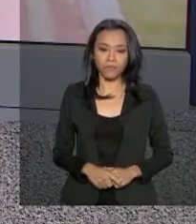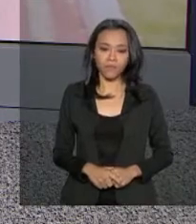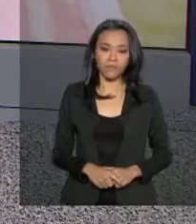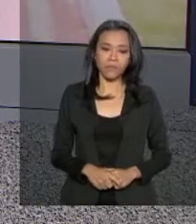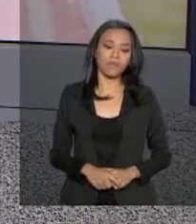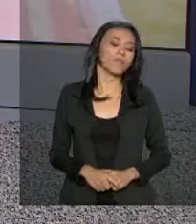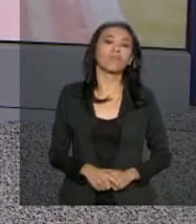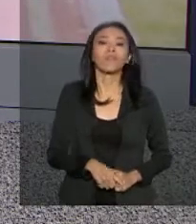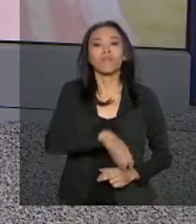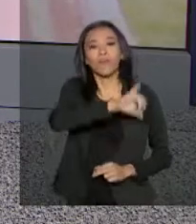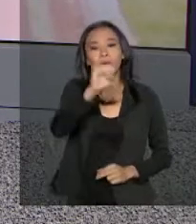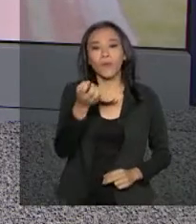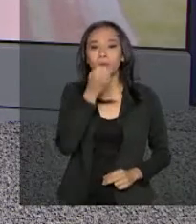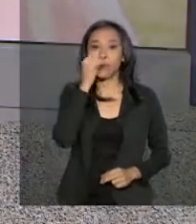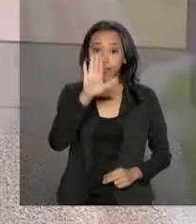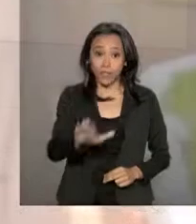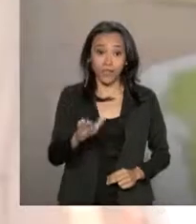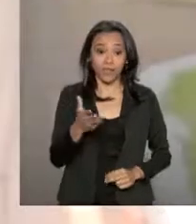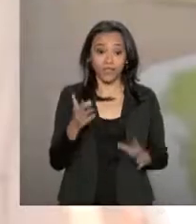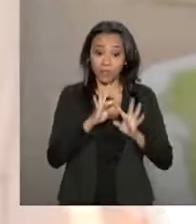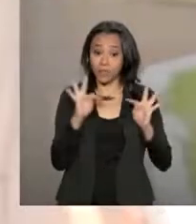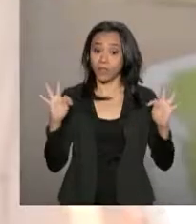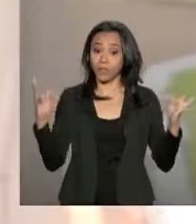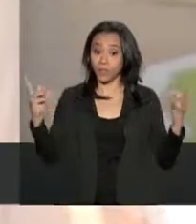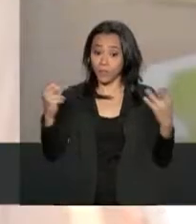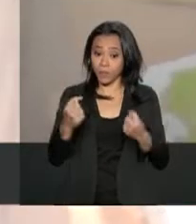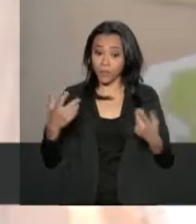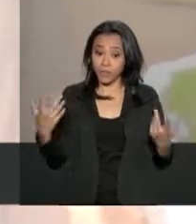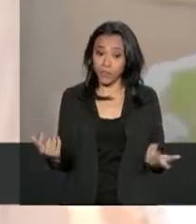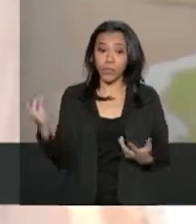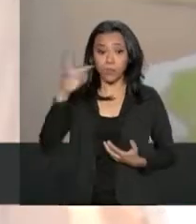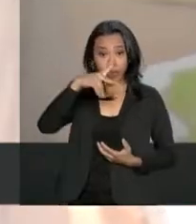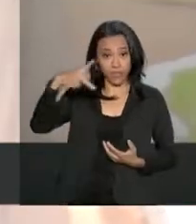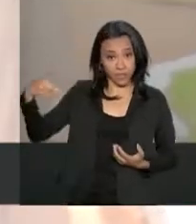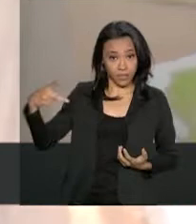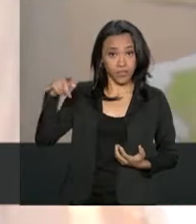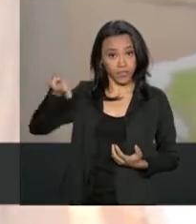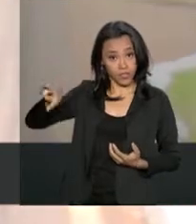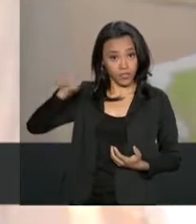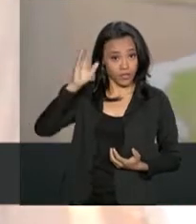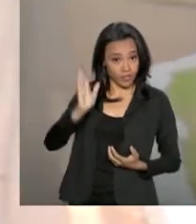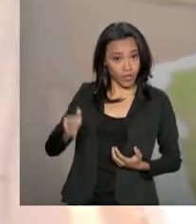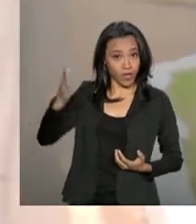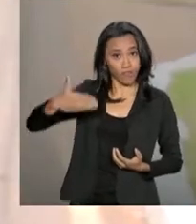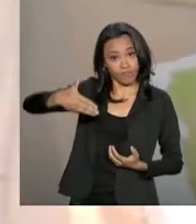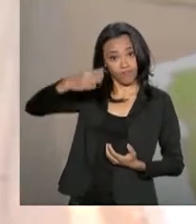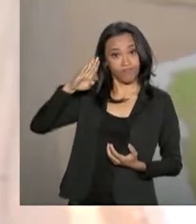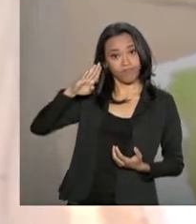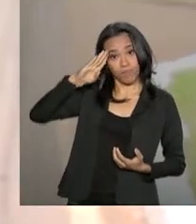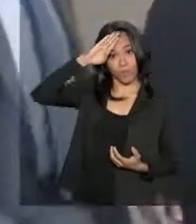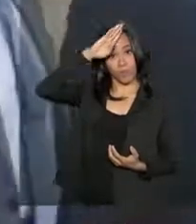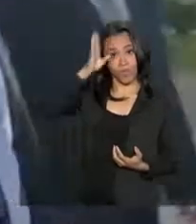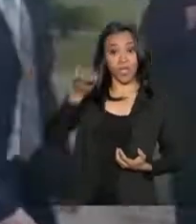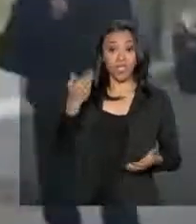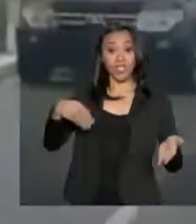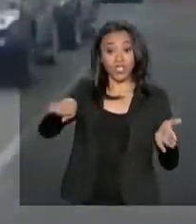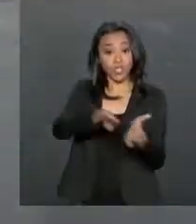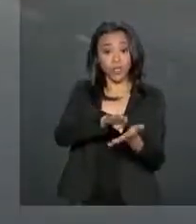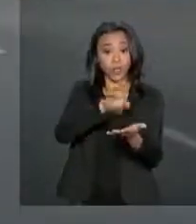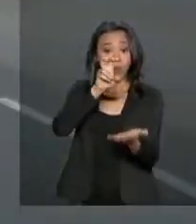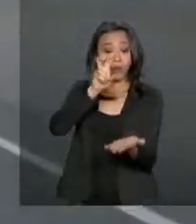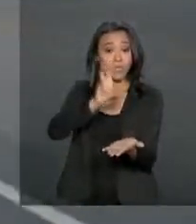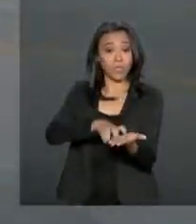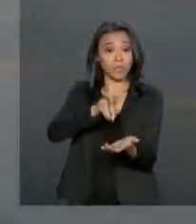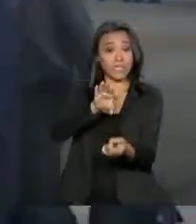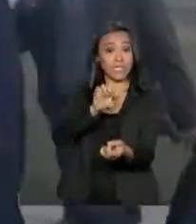Olá, boa tarde para você, Renata. Boa tarde a todos. O presidente eleito Jair Bolsonaro chegou cedo à Brasília. Ele veio especialmente